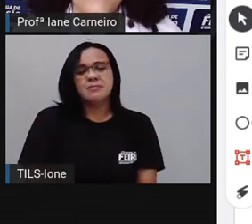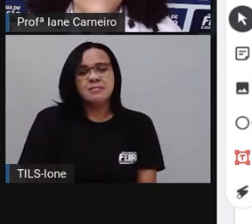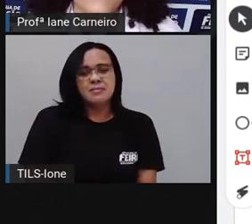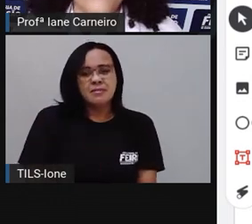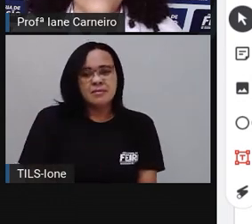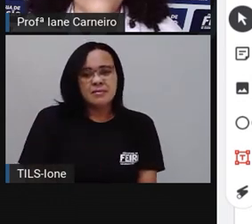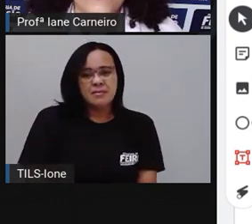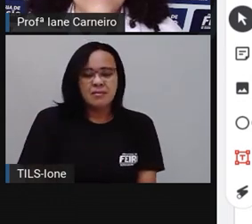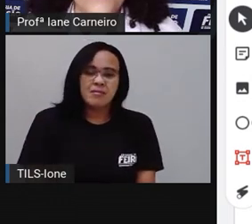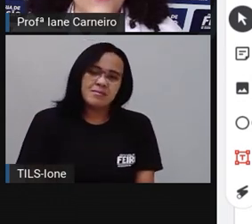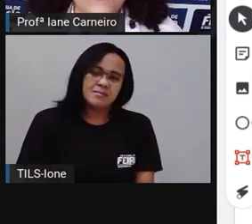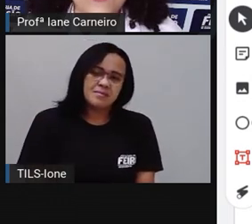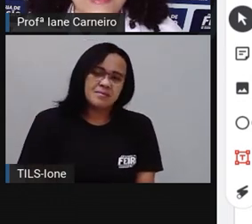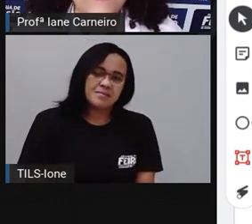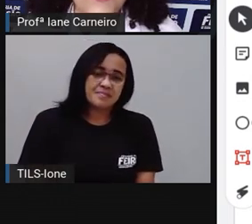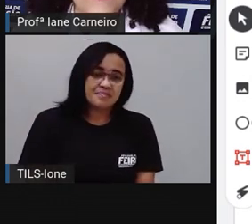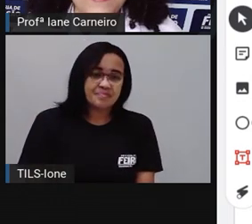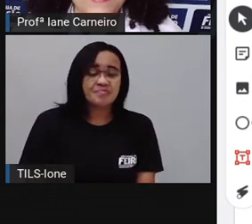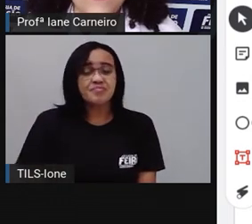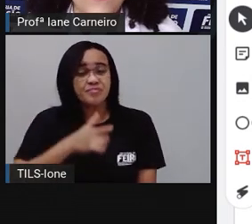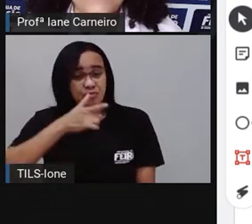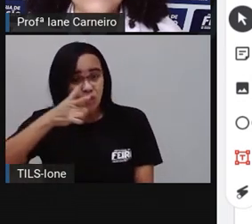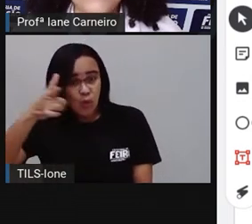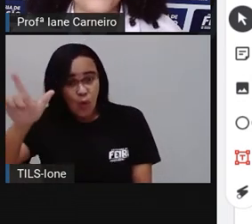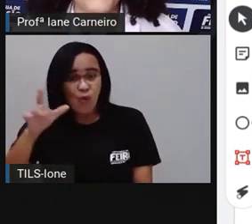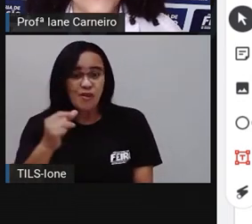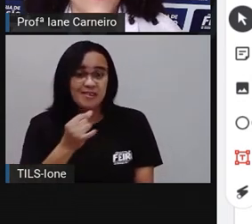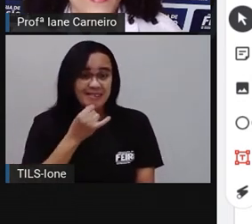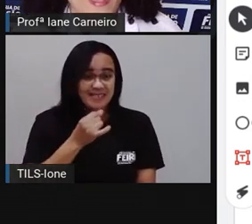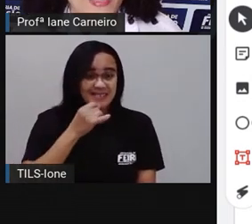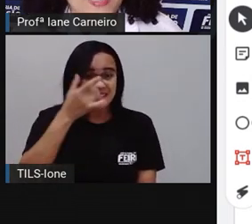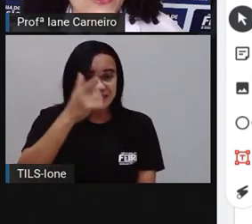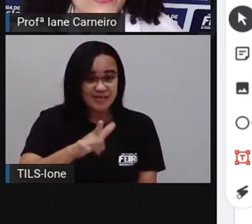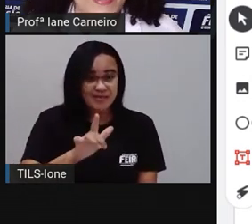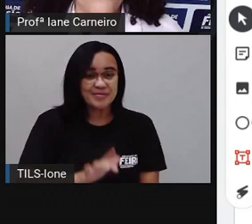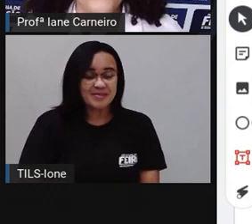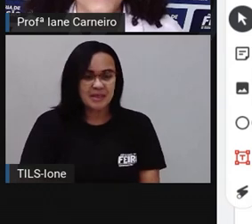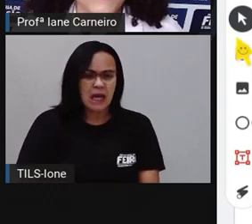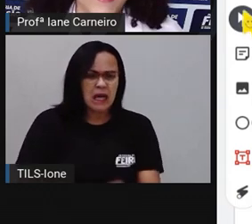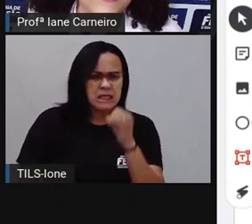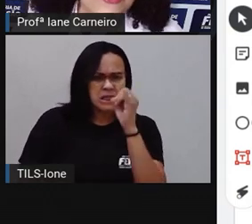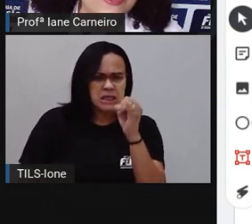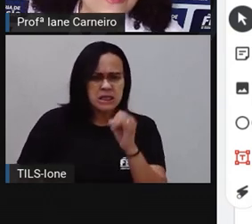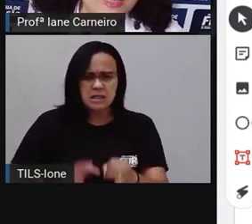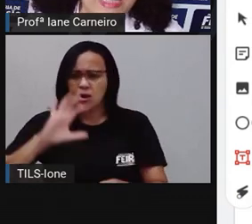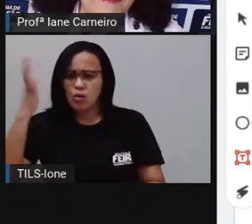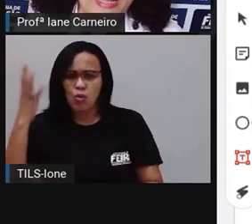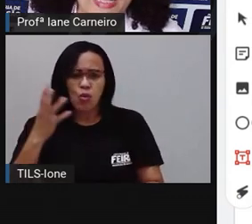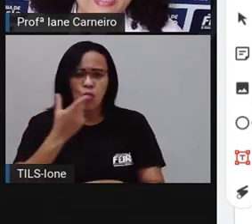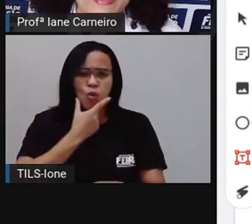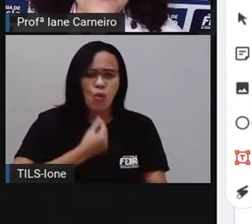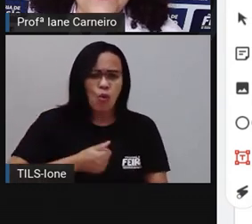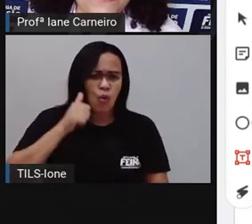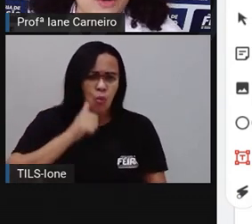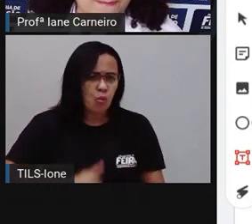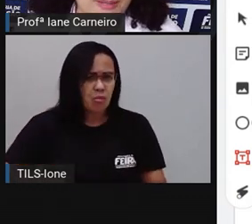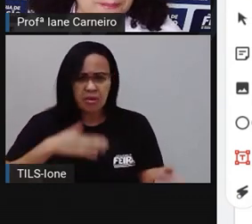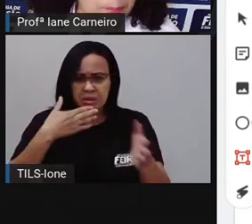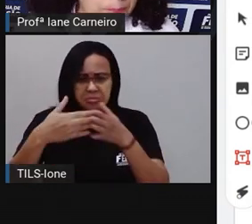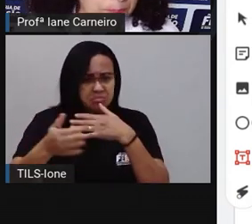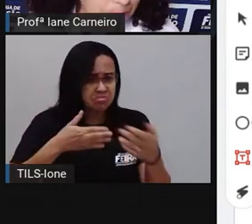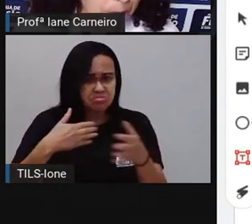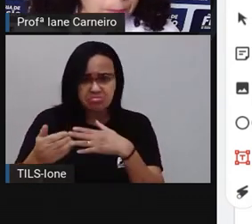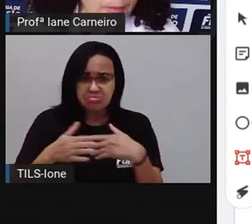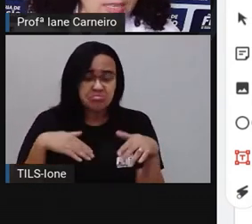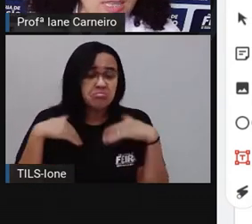Duplicar. Vou fazer um outro desafio pra vocês, ó. Se por acaso, né, um cliente... Vou até apagar aqui. Opa.